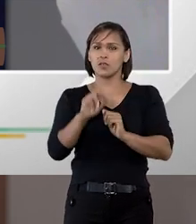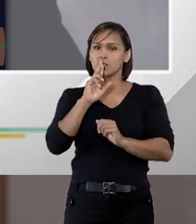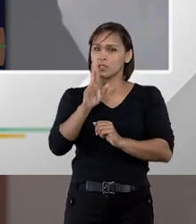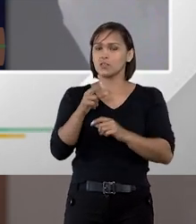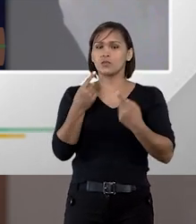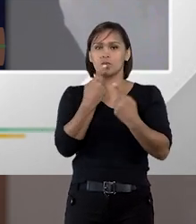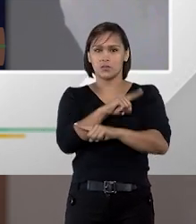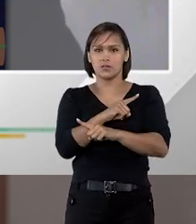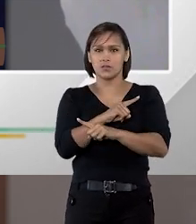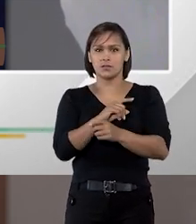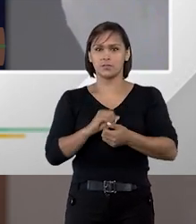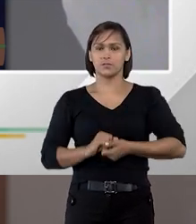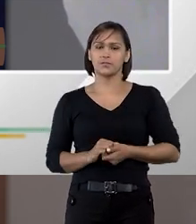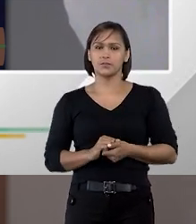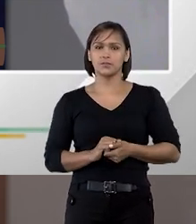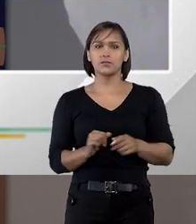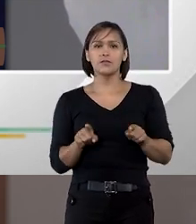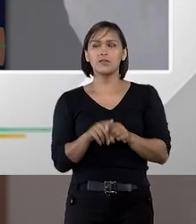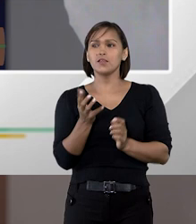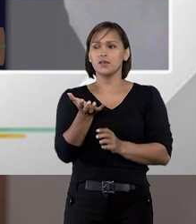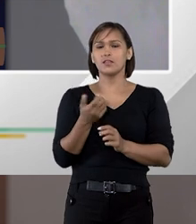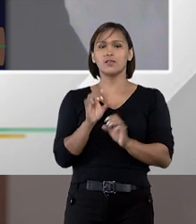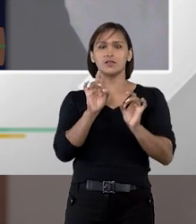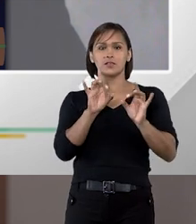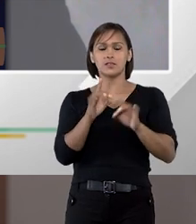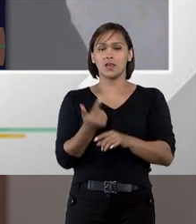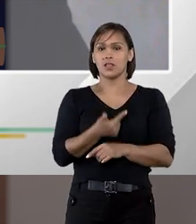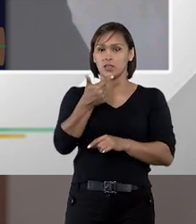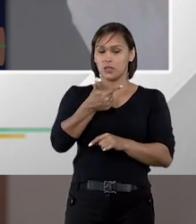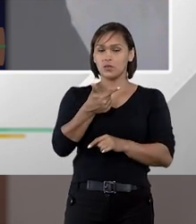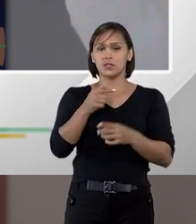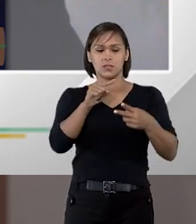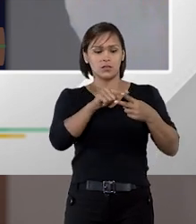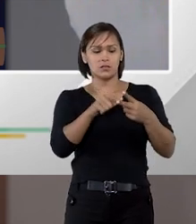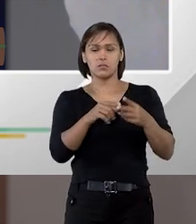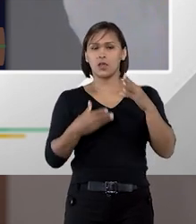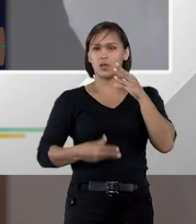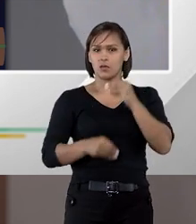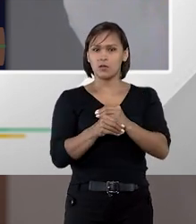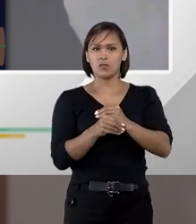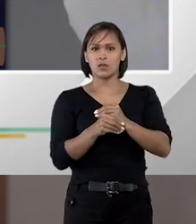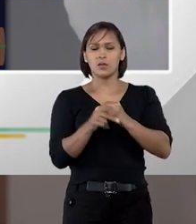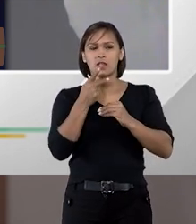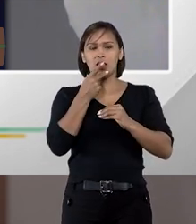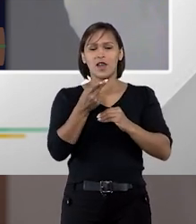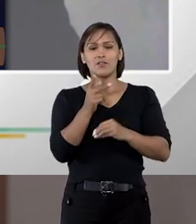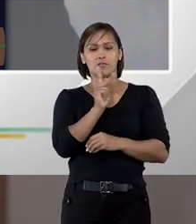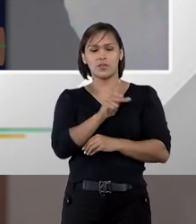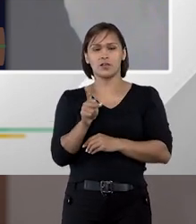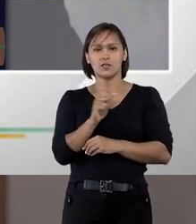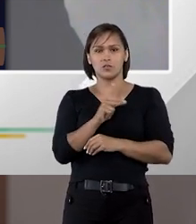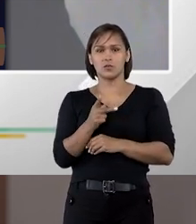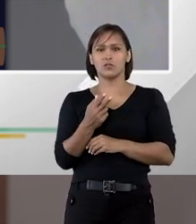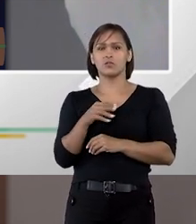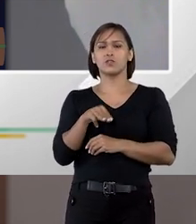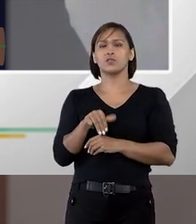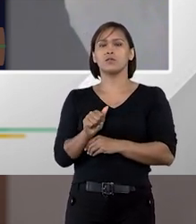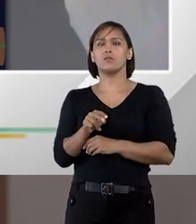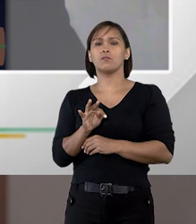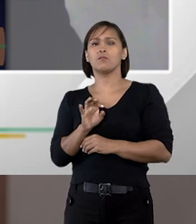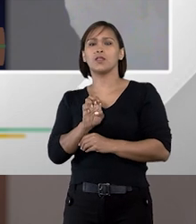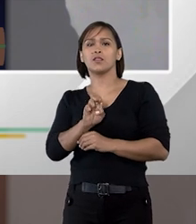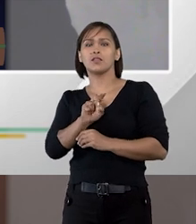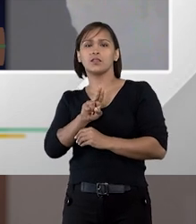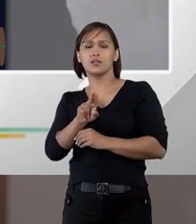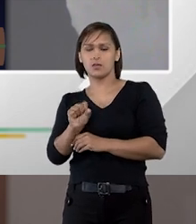de solução de controvérsias e eu queria aqui destacar dois pontos para complementar a fala do professor